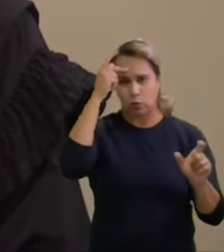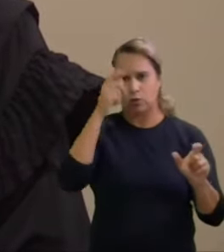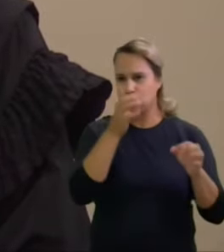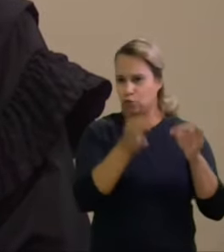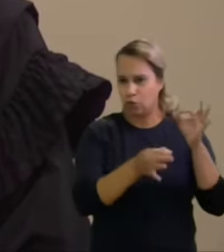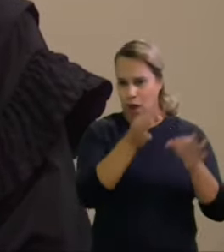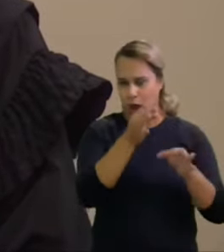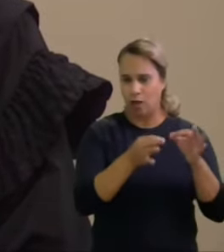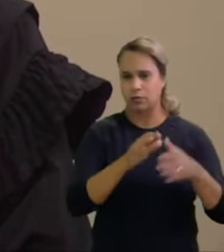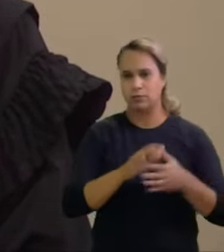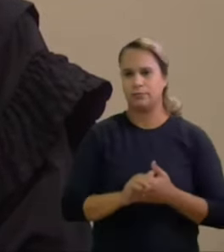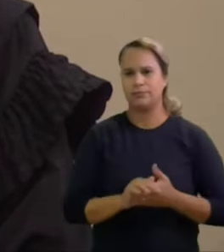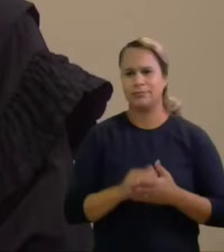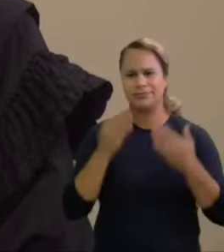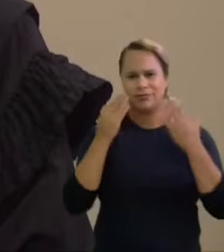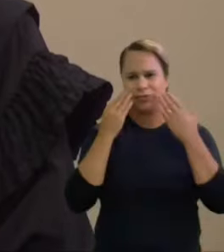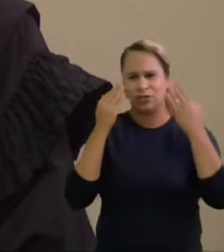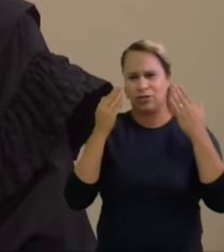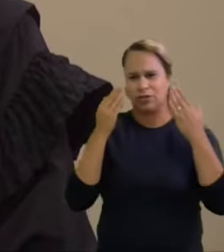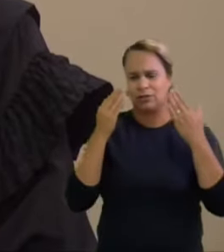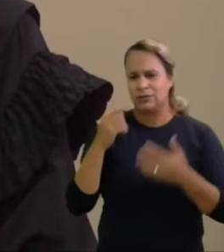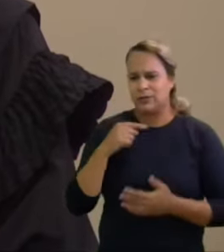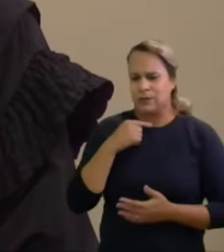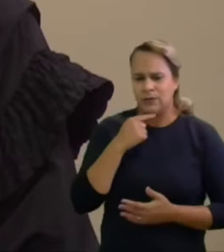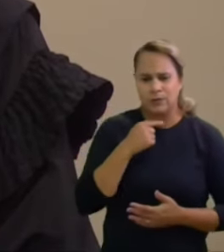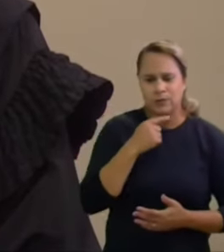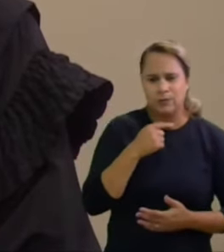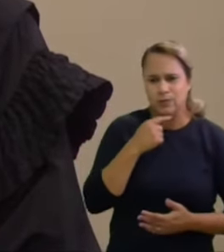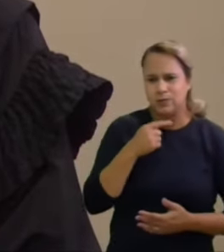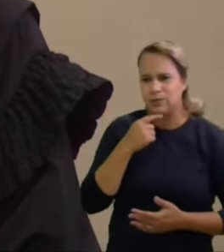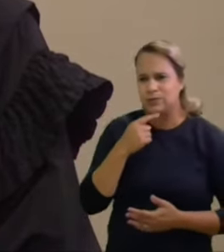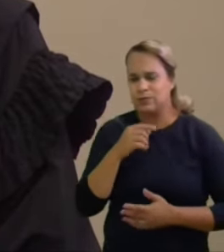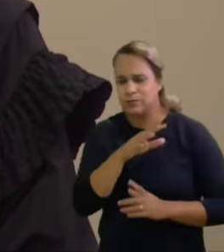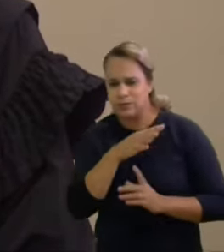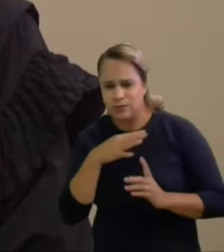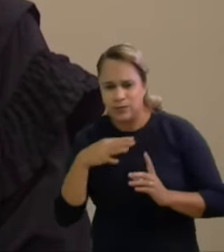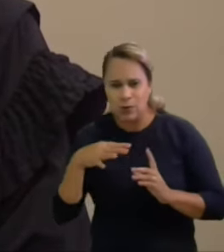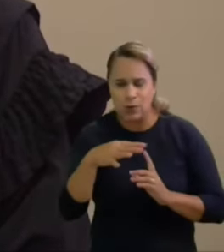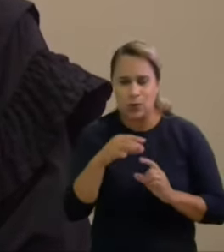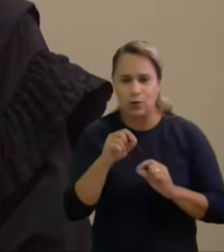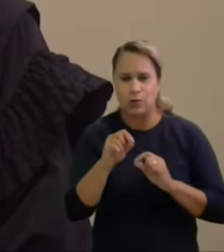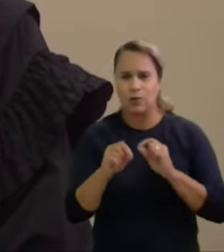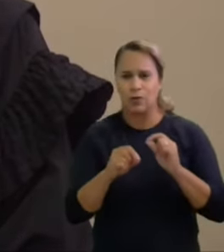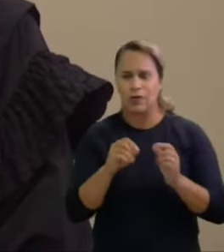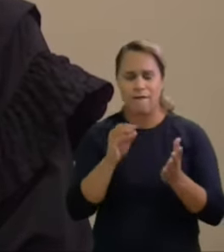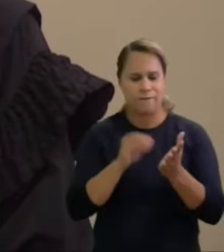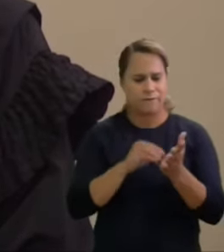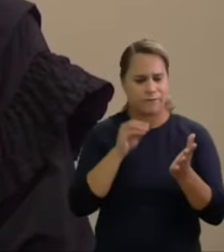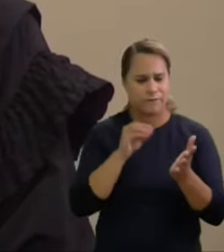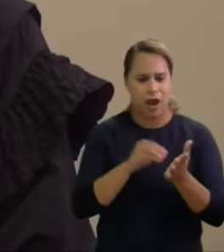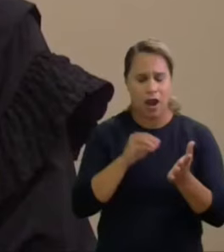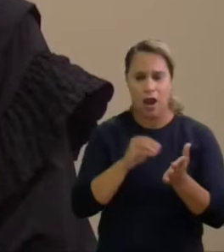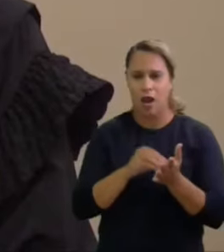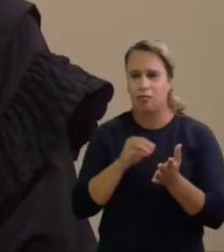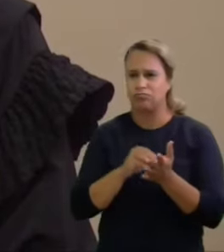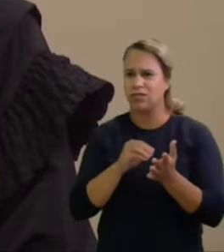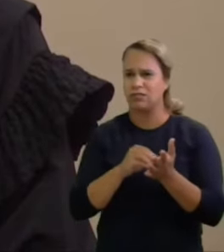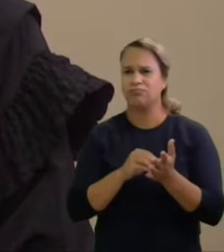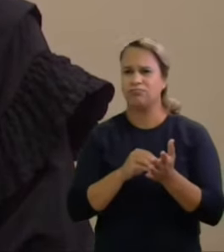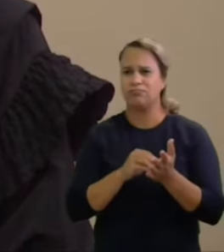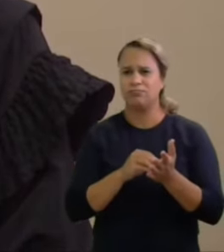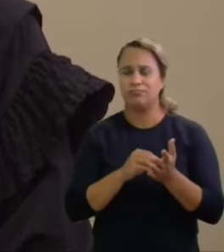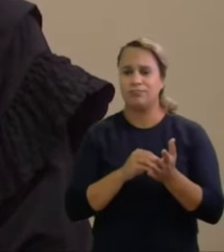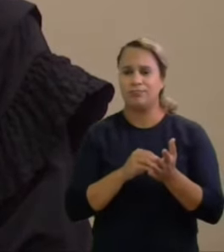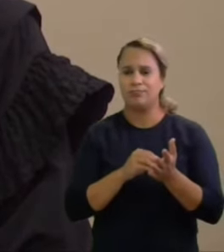incertezas que circundam o caso em testilha e a ausência de elementos objetivos que dificultam a análise sobre a